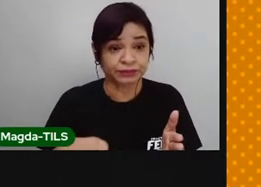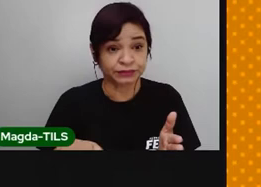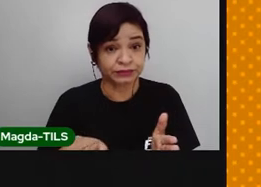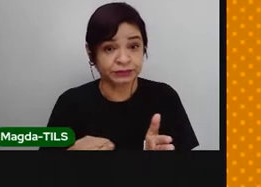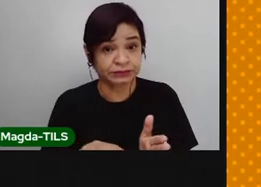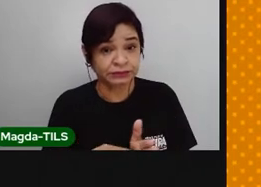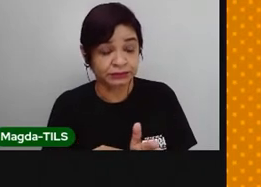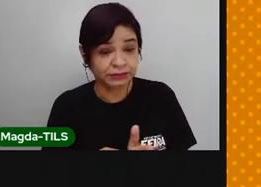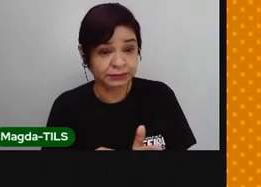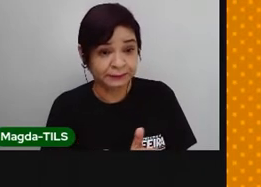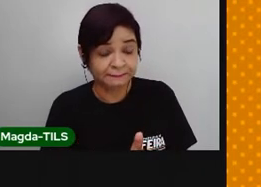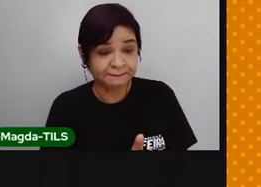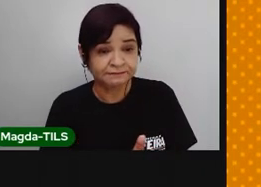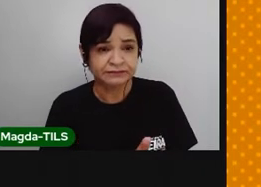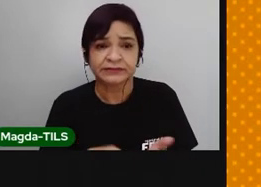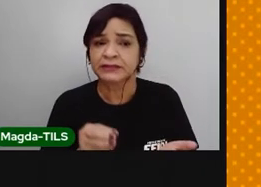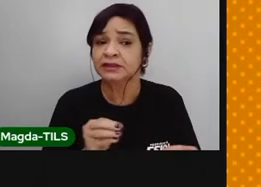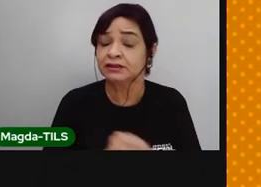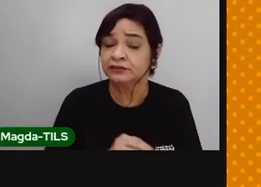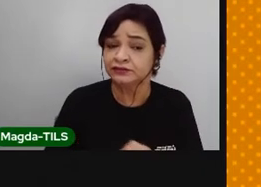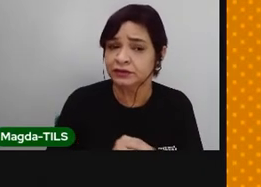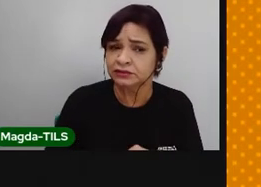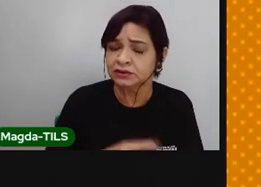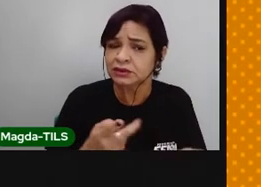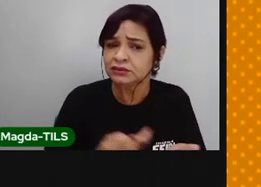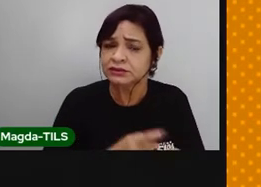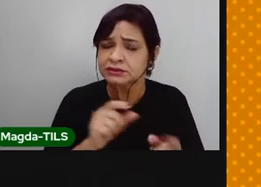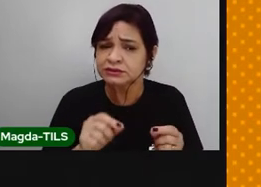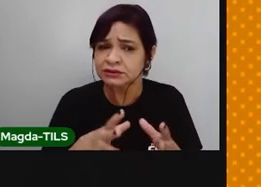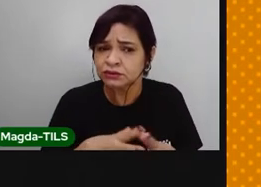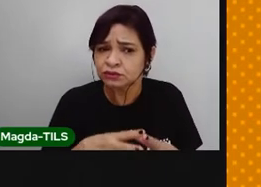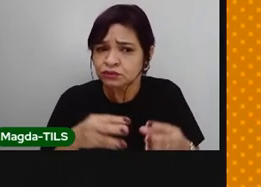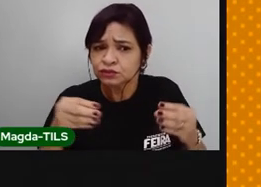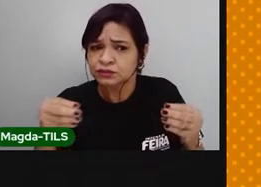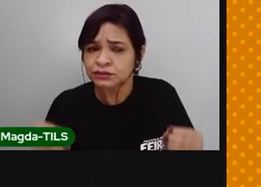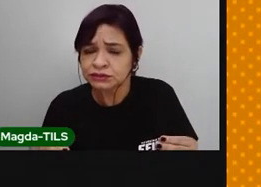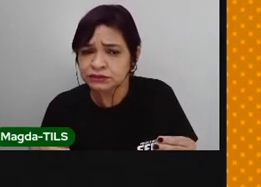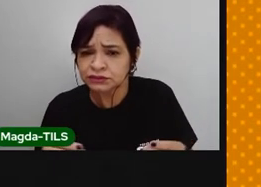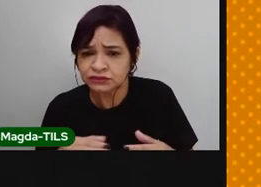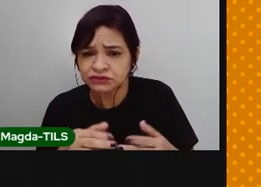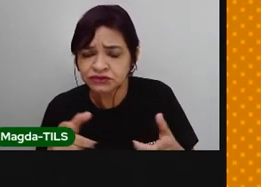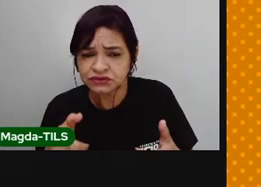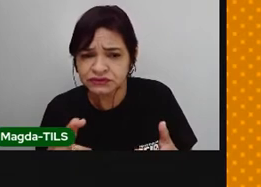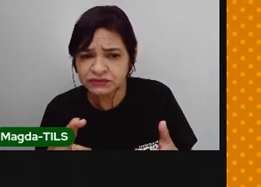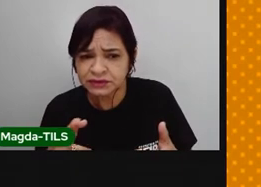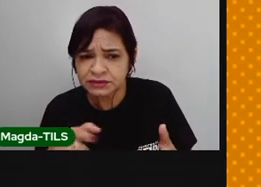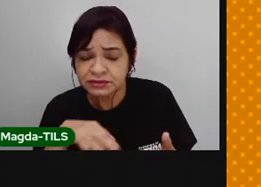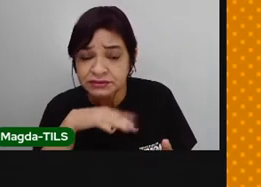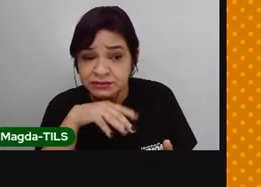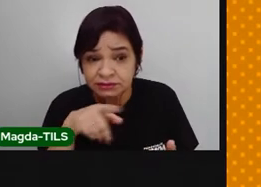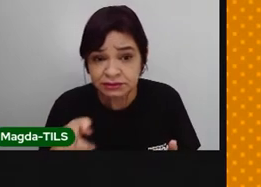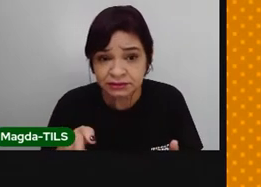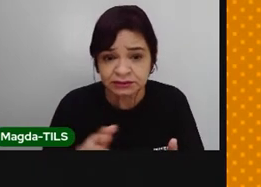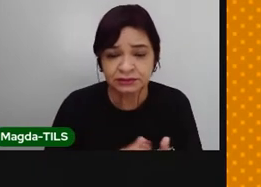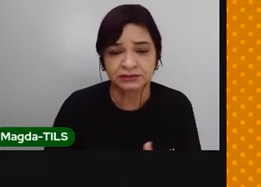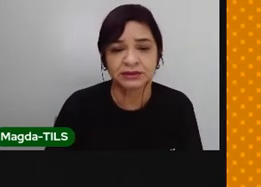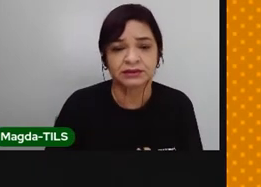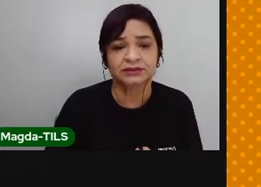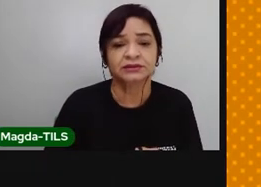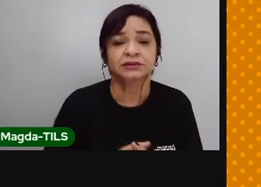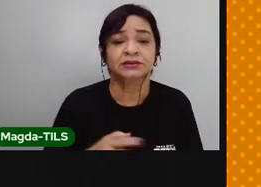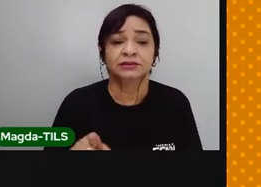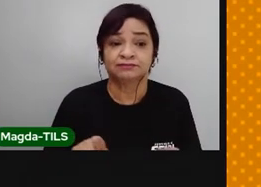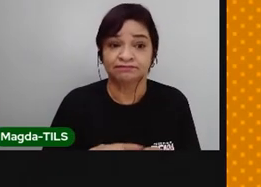ausência podia ocasionar a extinção de várias espécies marinhas. E, consequentemente, isso afetaria o